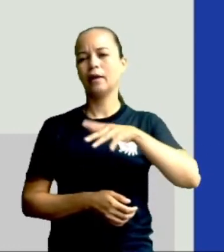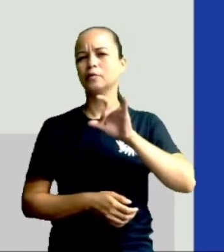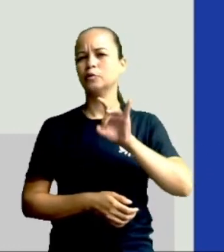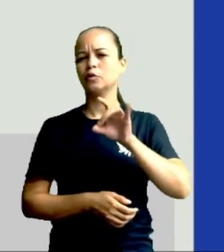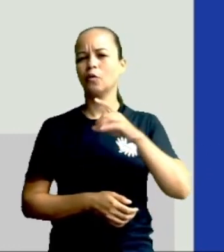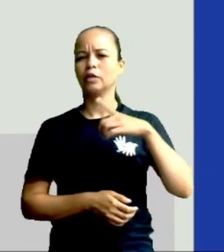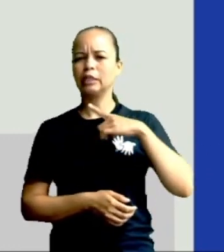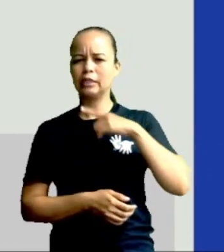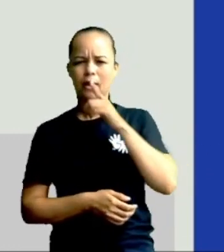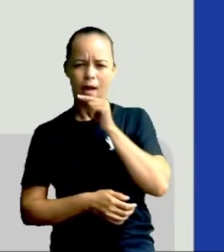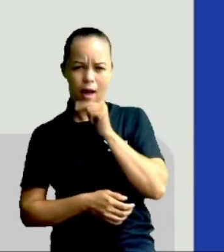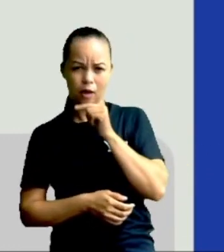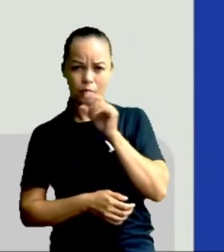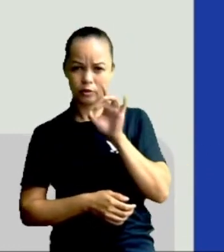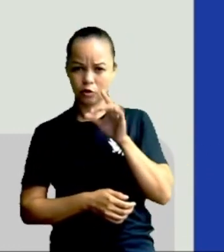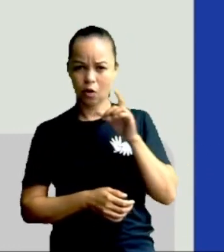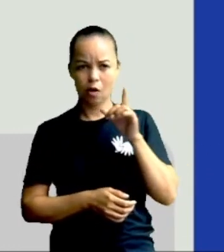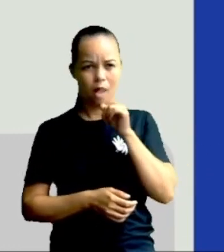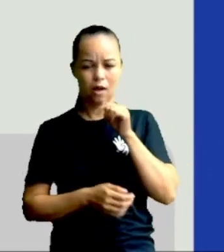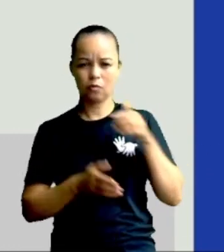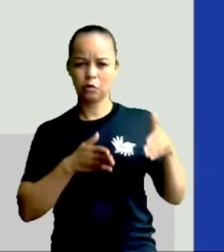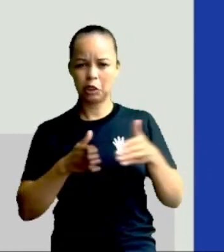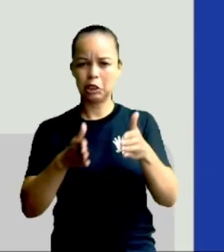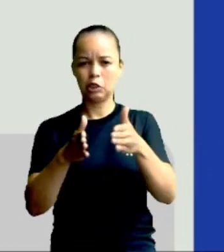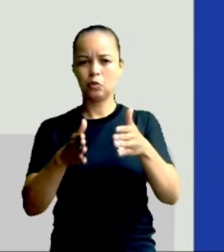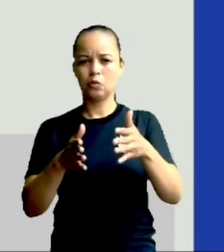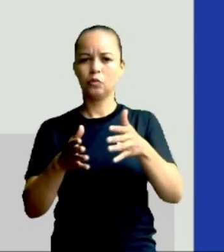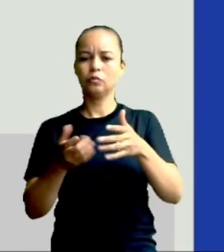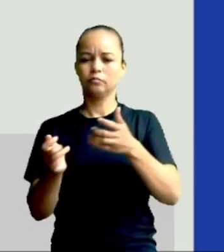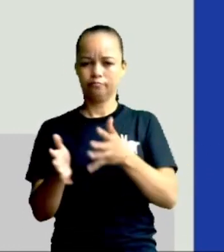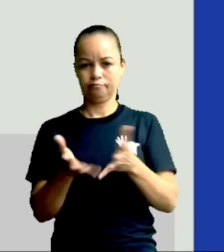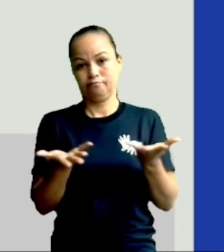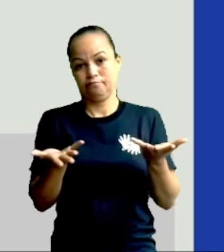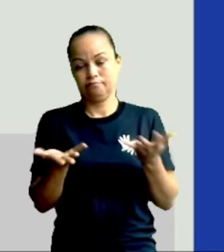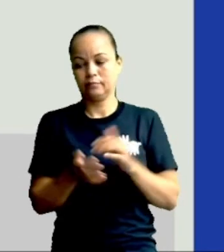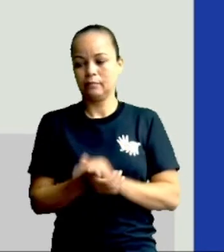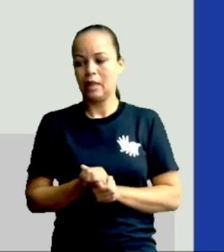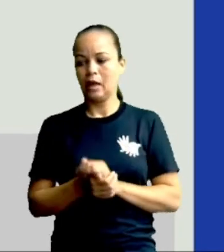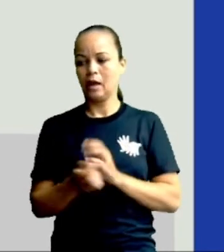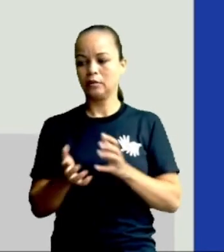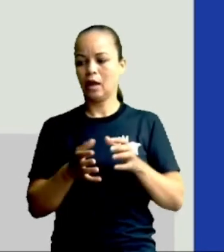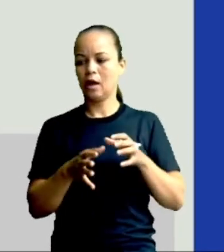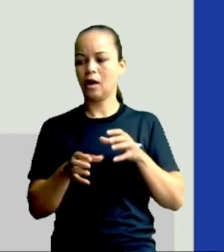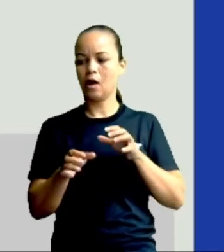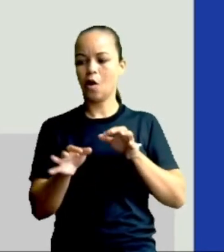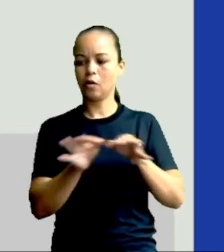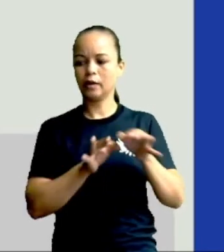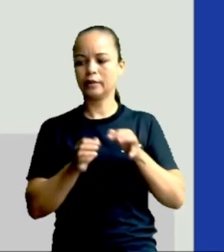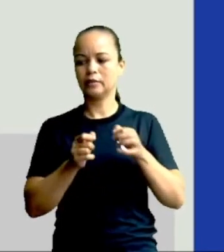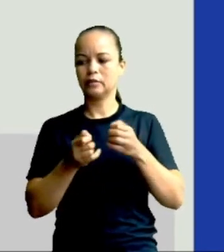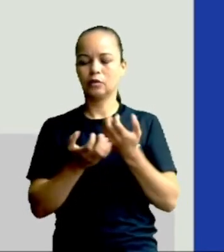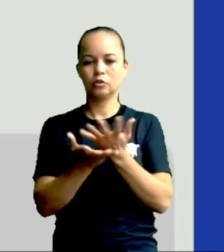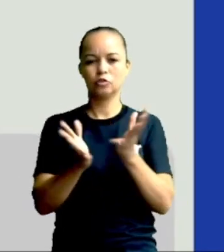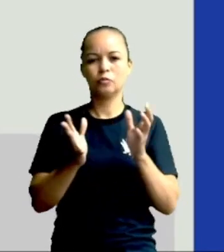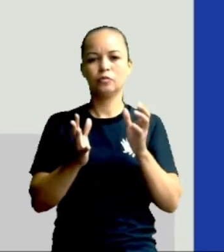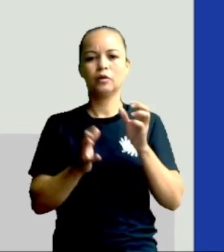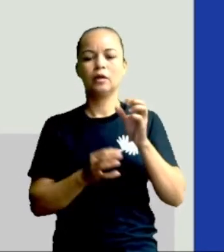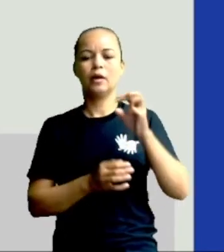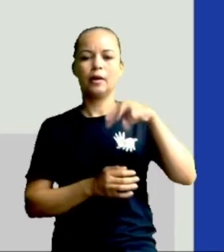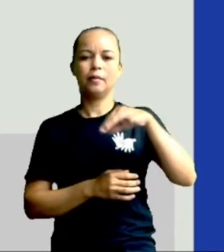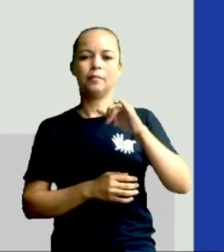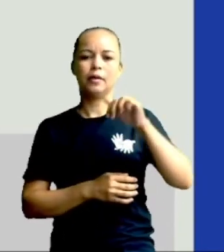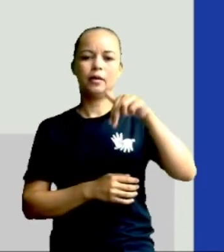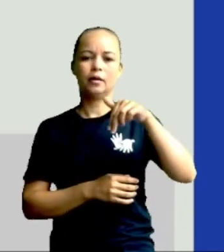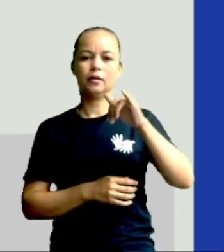água, os rios, ou seja, na região litorânea. Na formação e exploração de minifúndios,